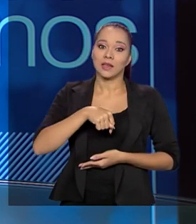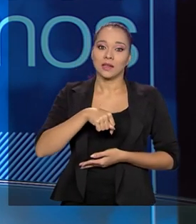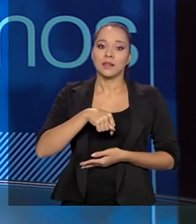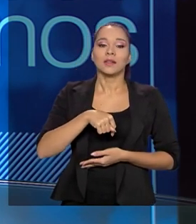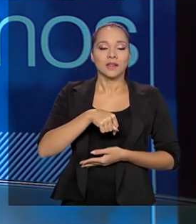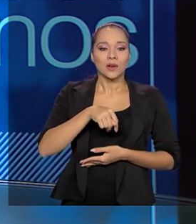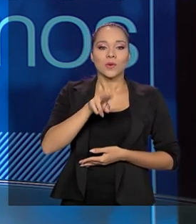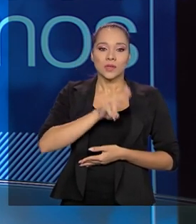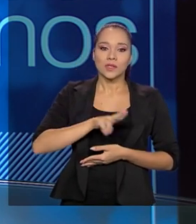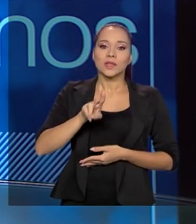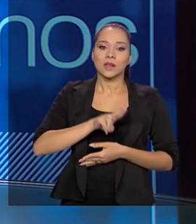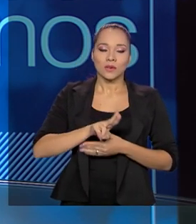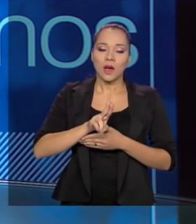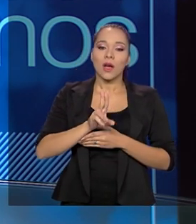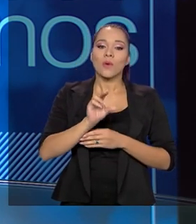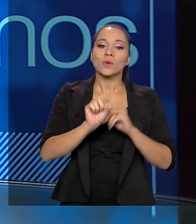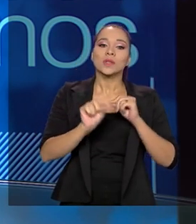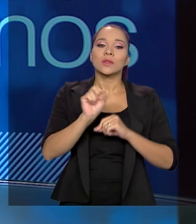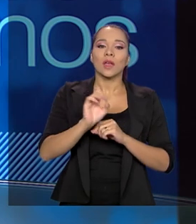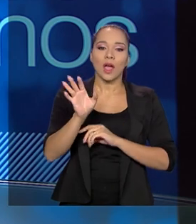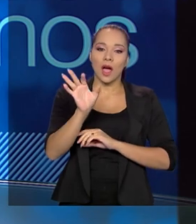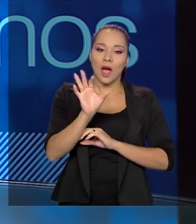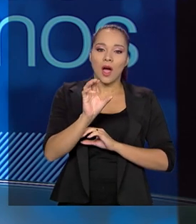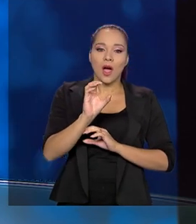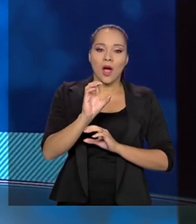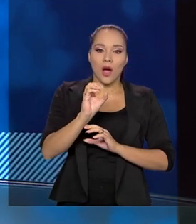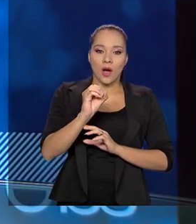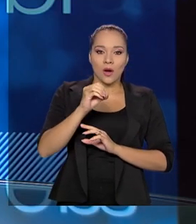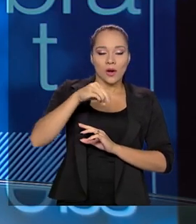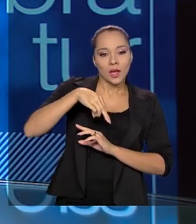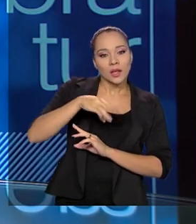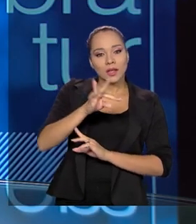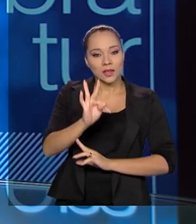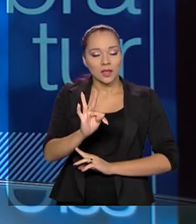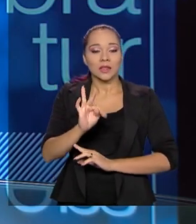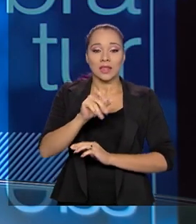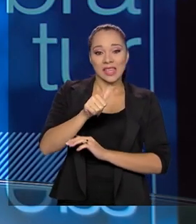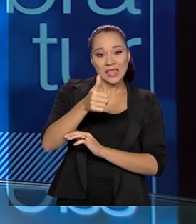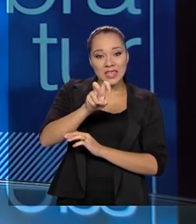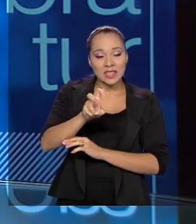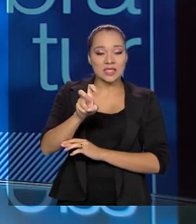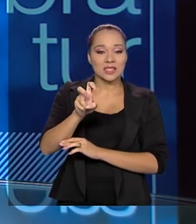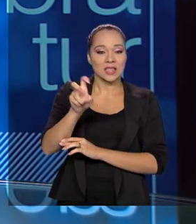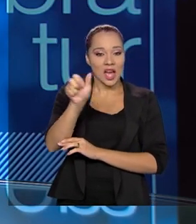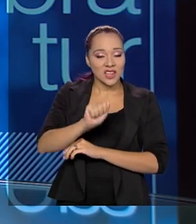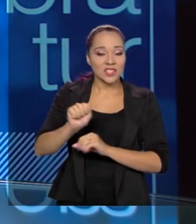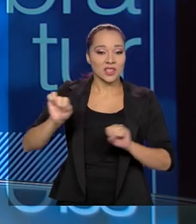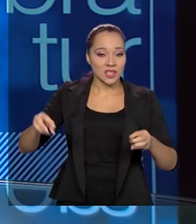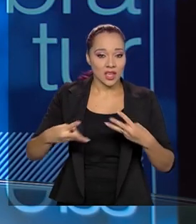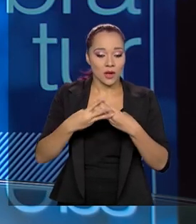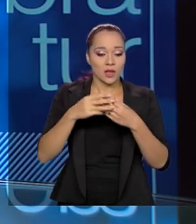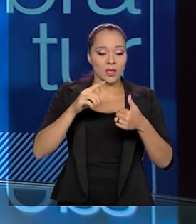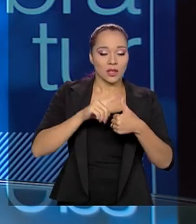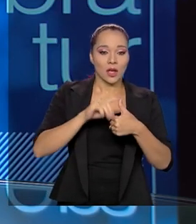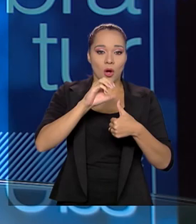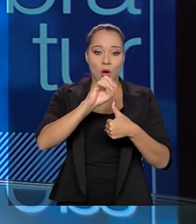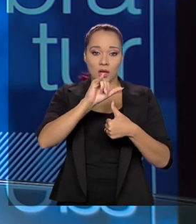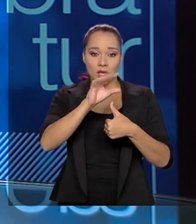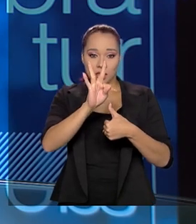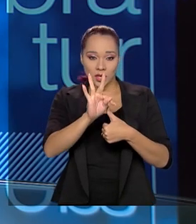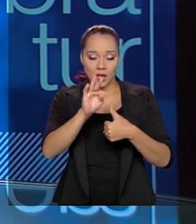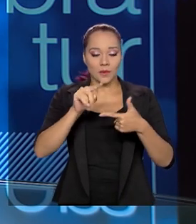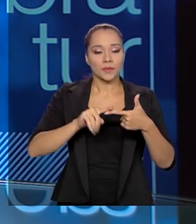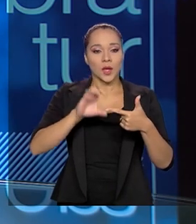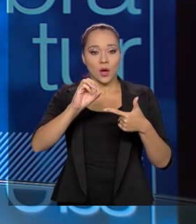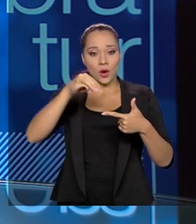da Organização Mundial do Turismo, que é uma das 15 agências da ONU. Tem a Organização Internacional do Trabalho, a OIT, tem a famosa